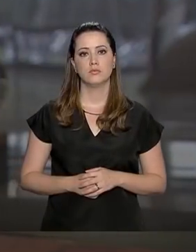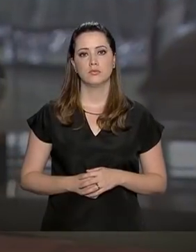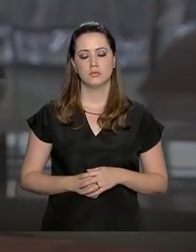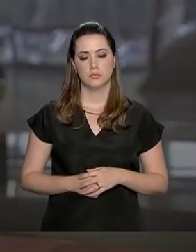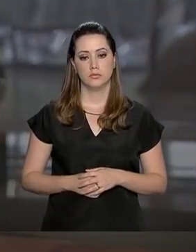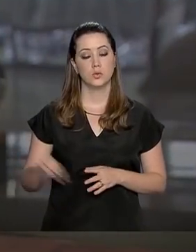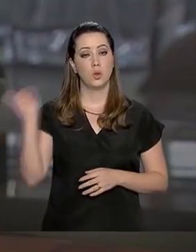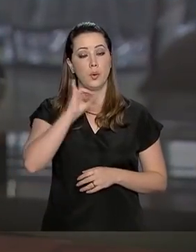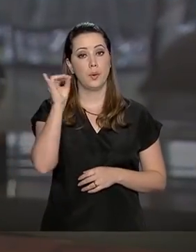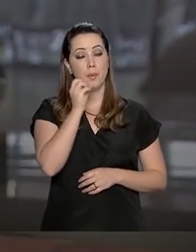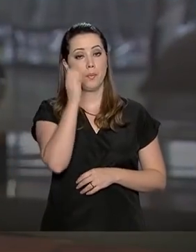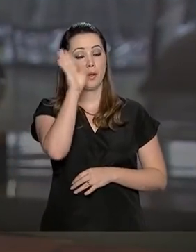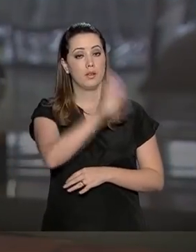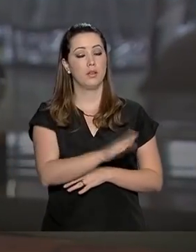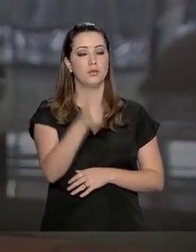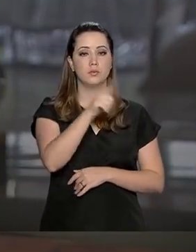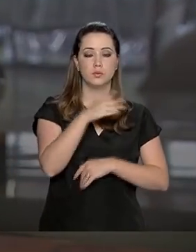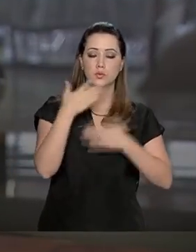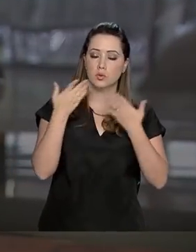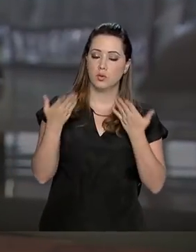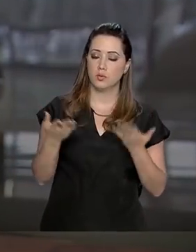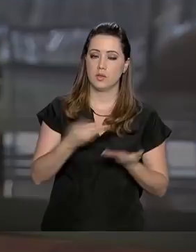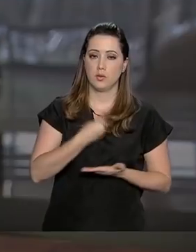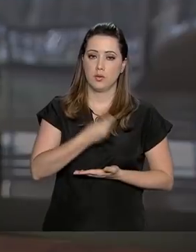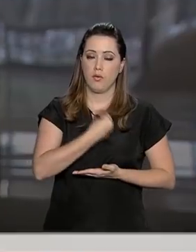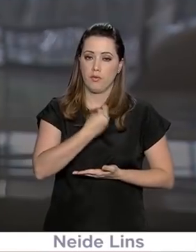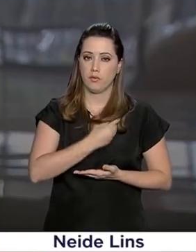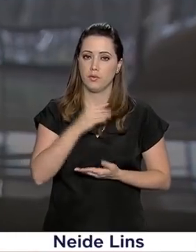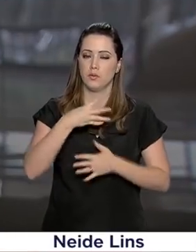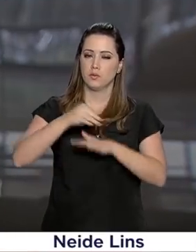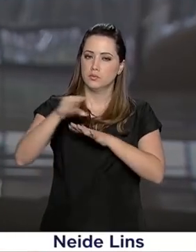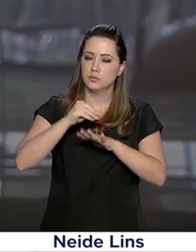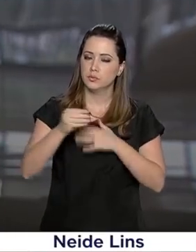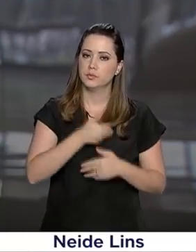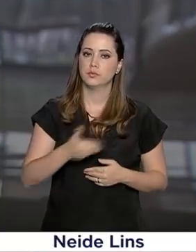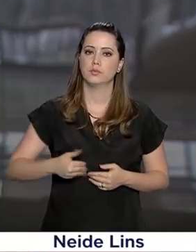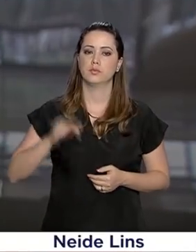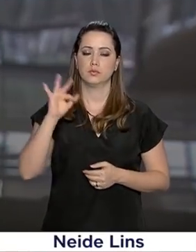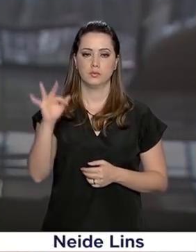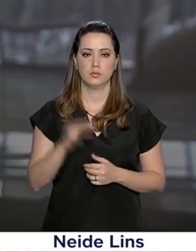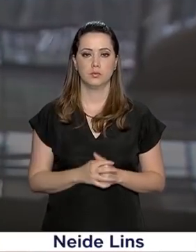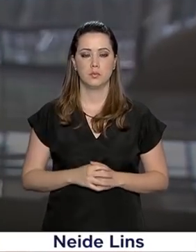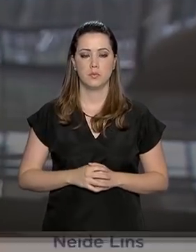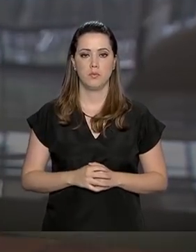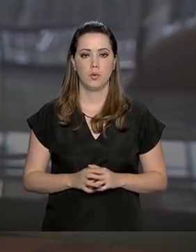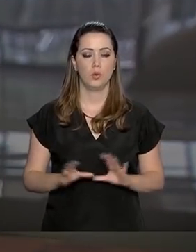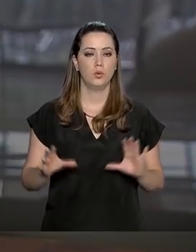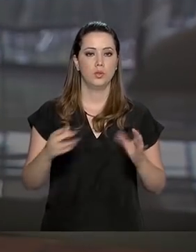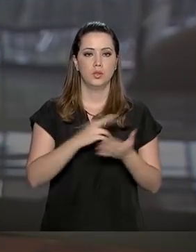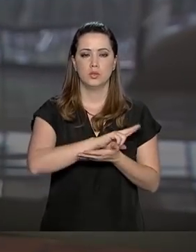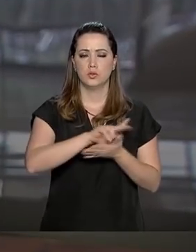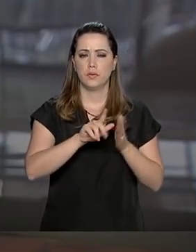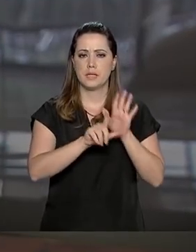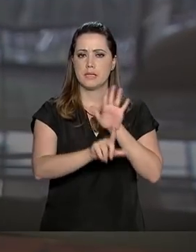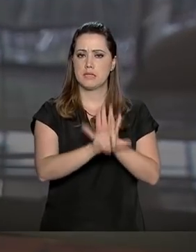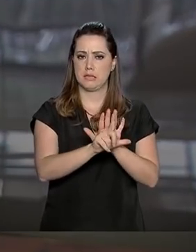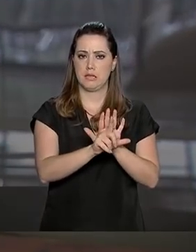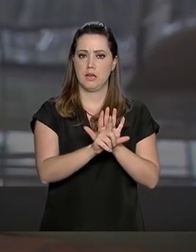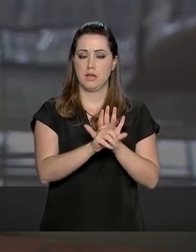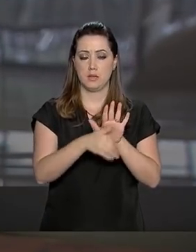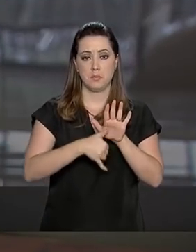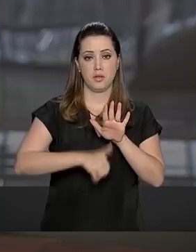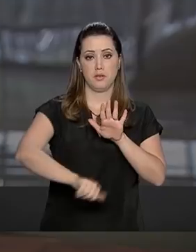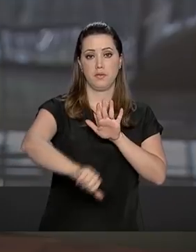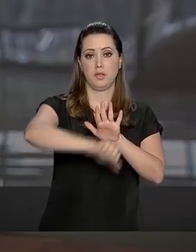Olá, boa tarde. Voltamos ao vivo com informações do governo federal. O pacote de lei anticrime,